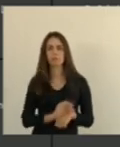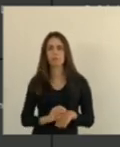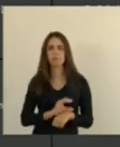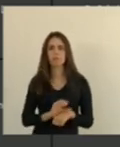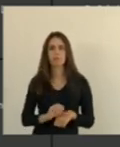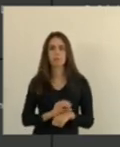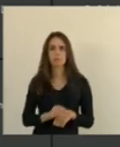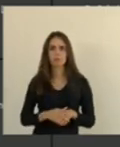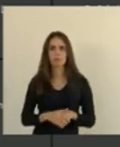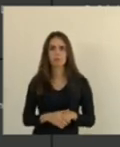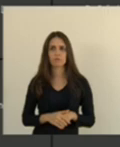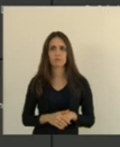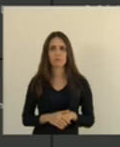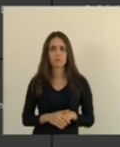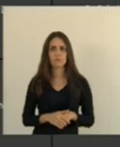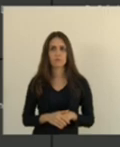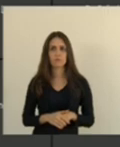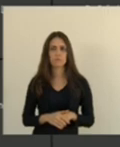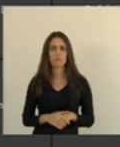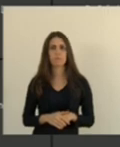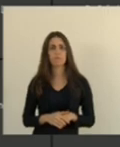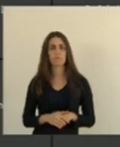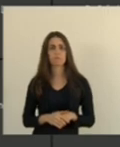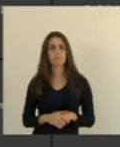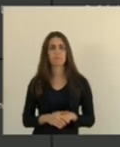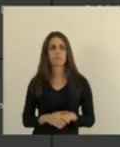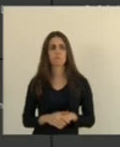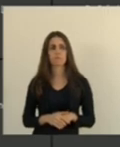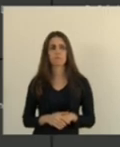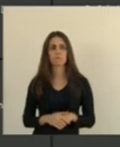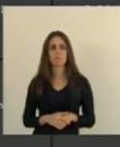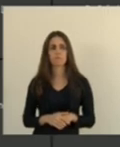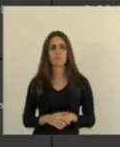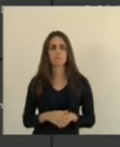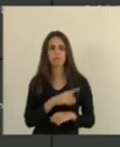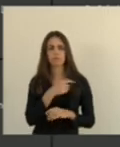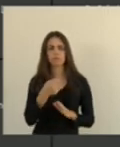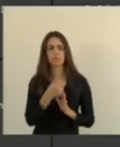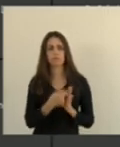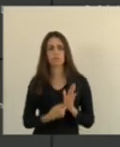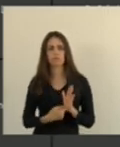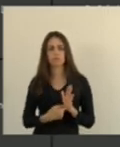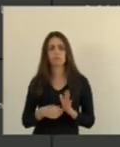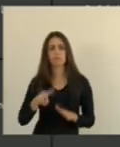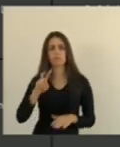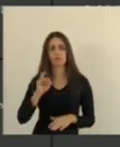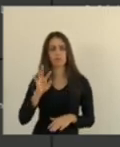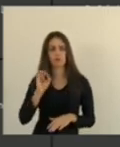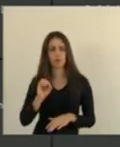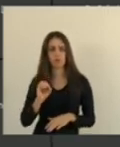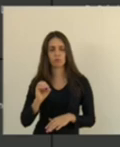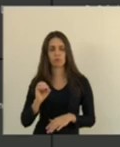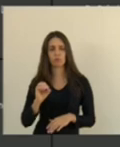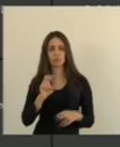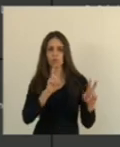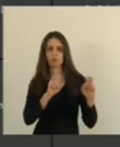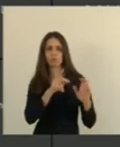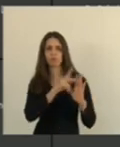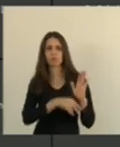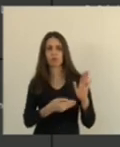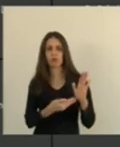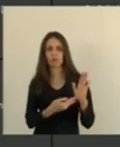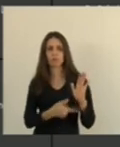órgão não autorizar fica vedada como diz claramente a matéria